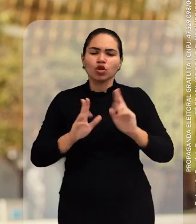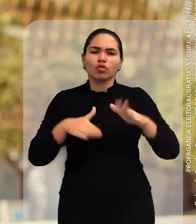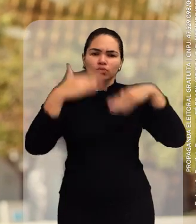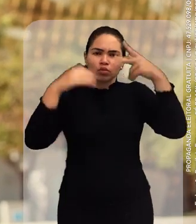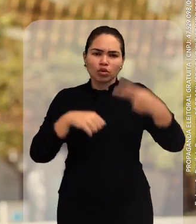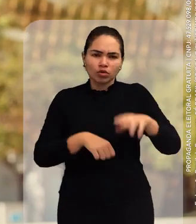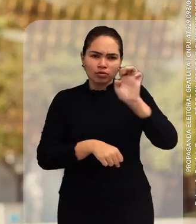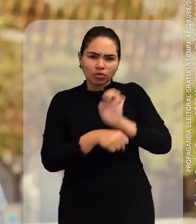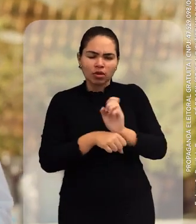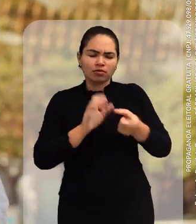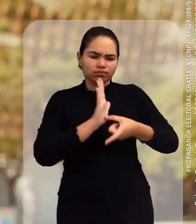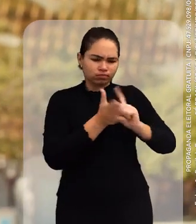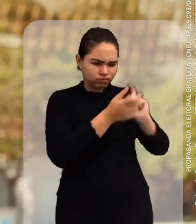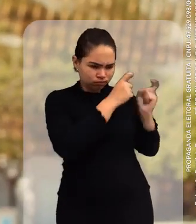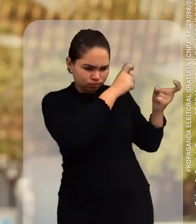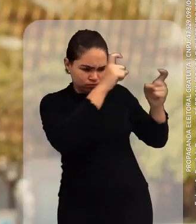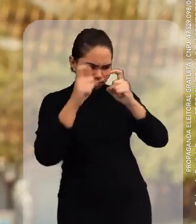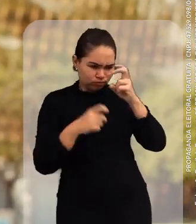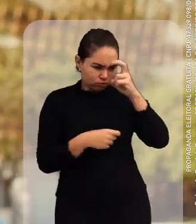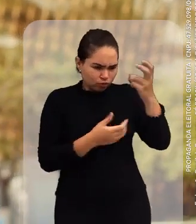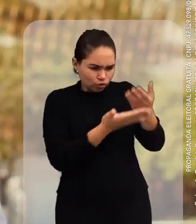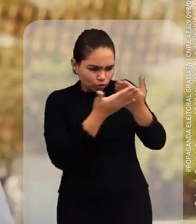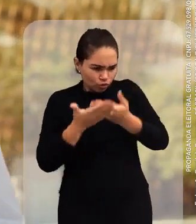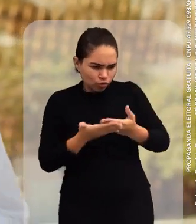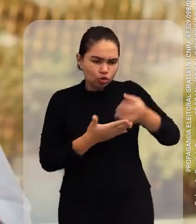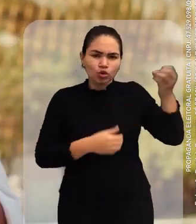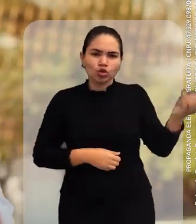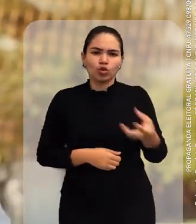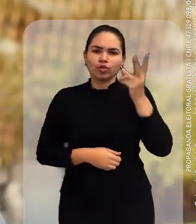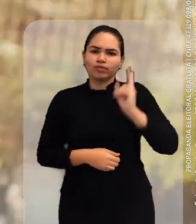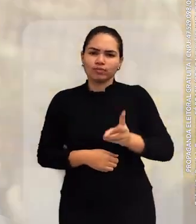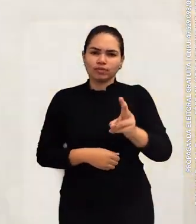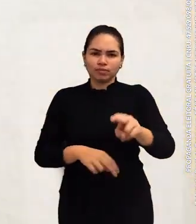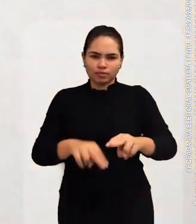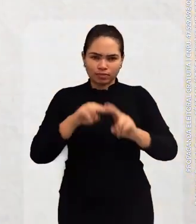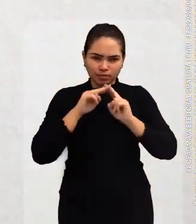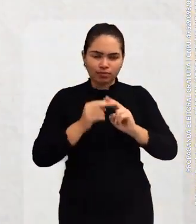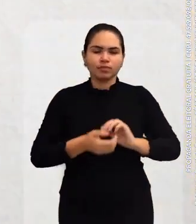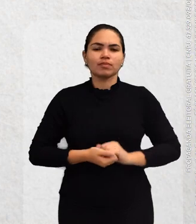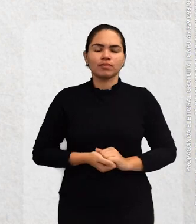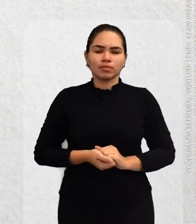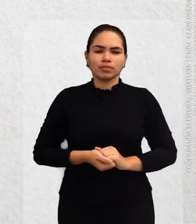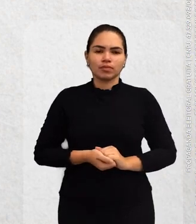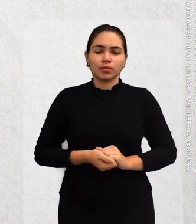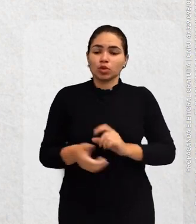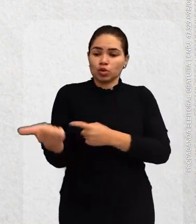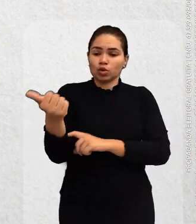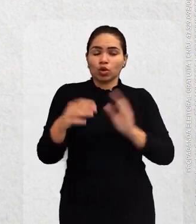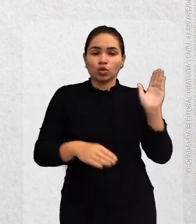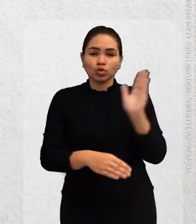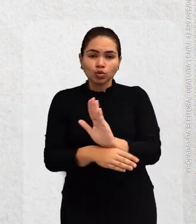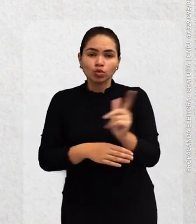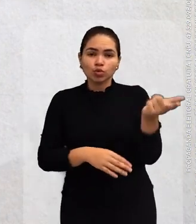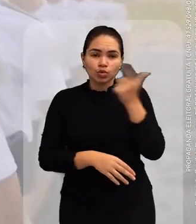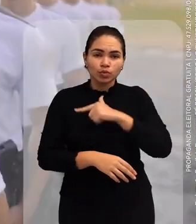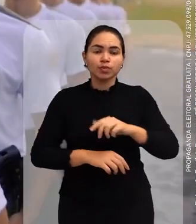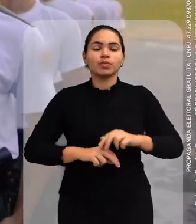de segurança, com planejamento, inteligência e inovação constante. Eumano ajudou a construir.